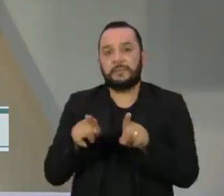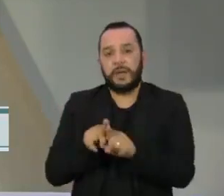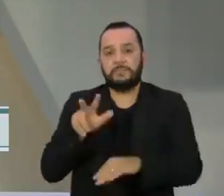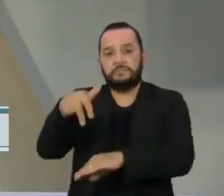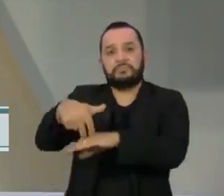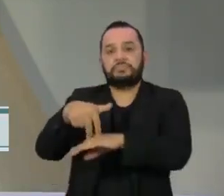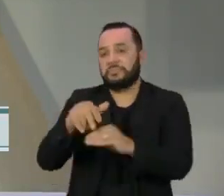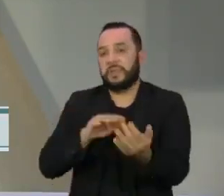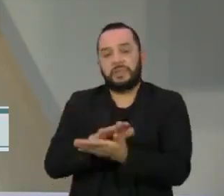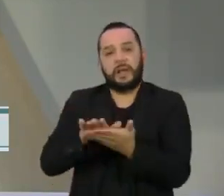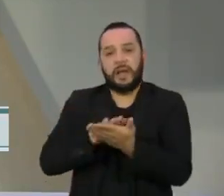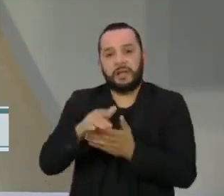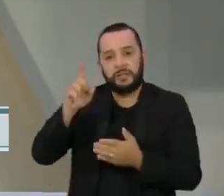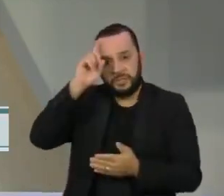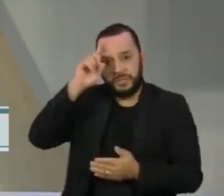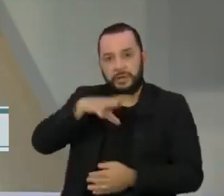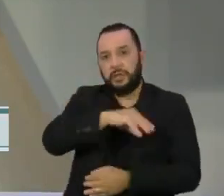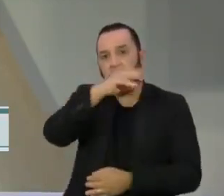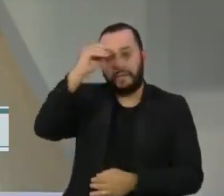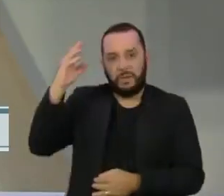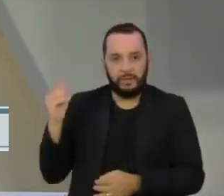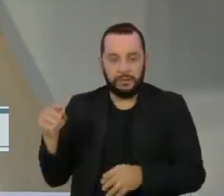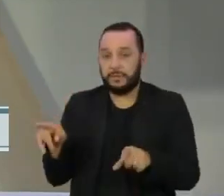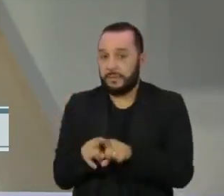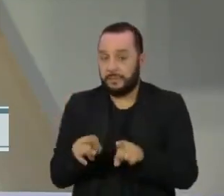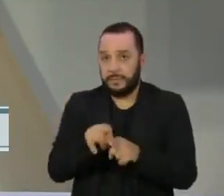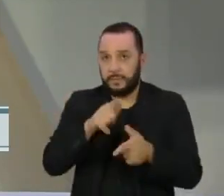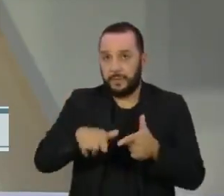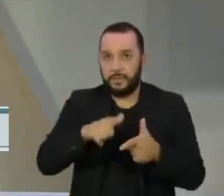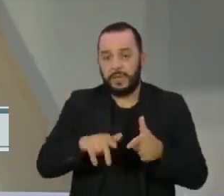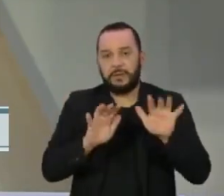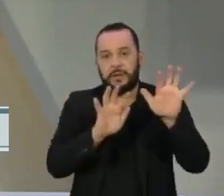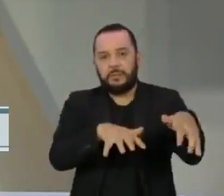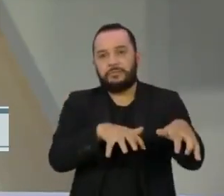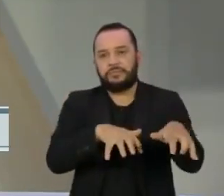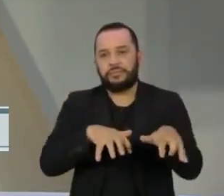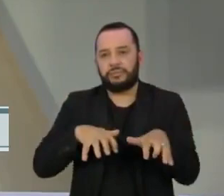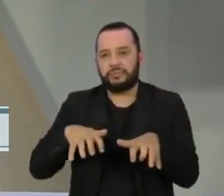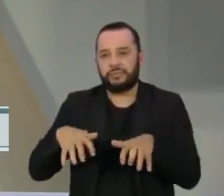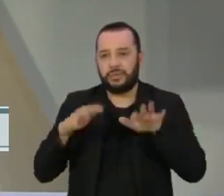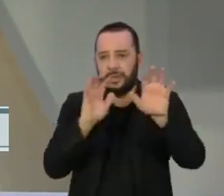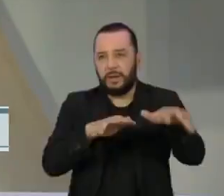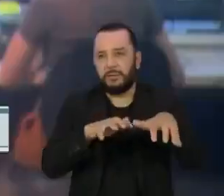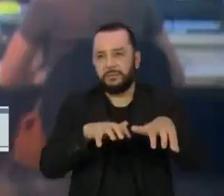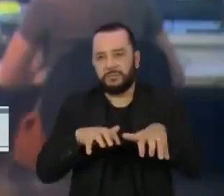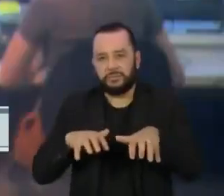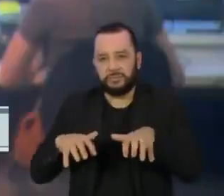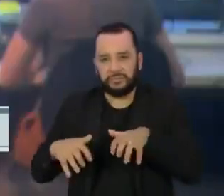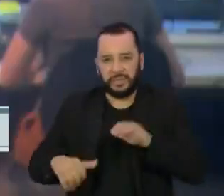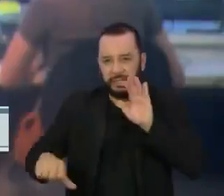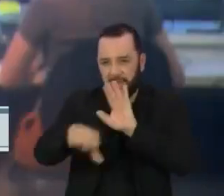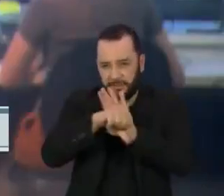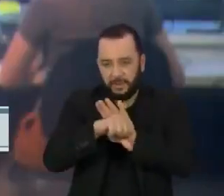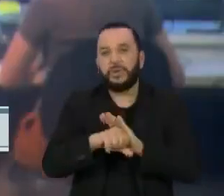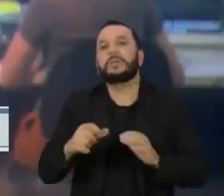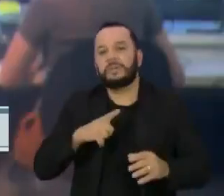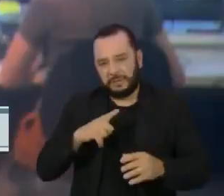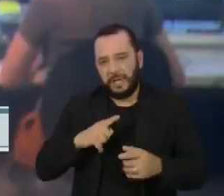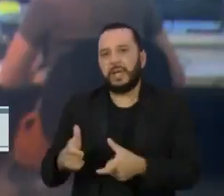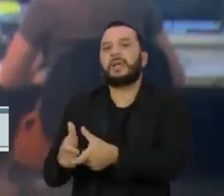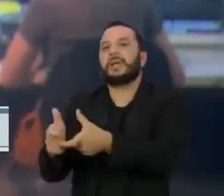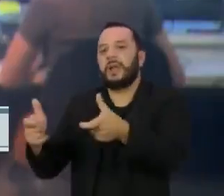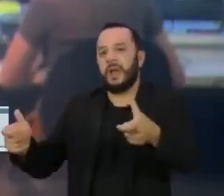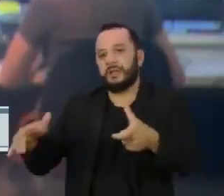Uma outra ameaça ao meio ambiente, o garimpo ilegal, cresce na terra Yanomami, em Roraima. Imagens de